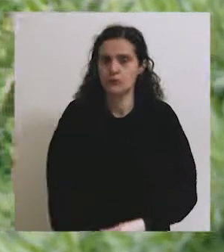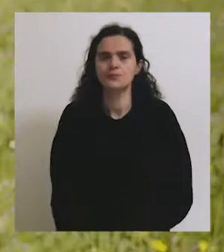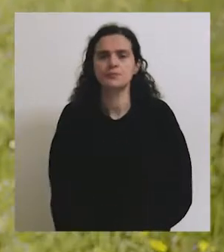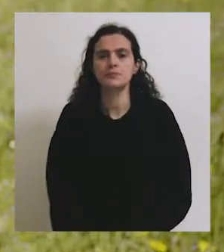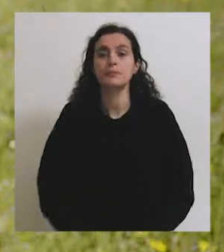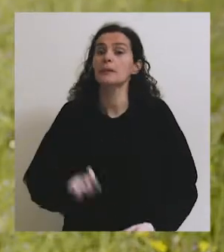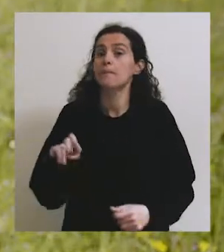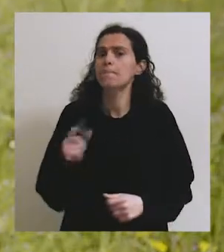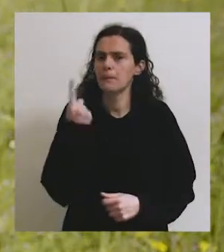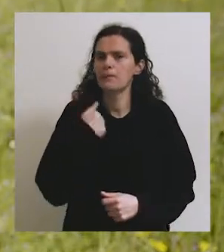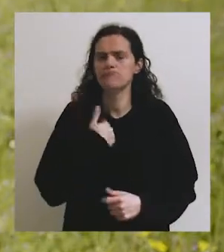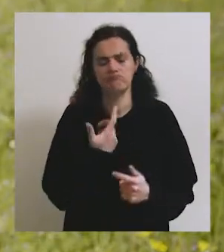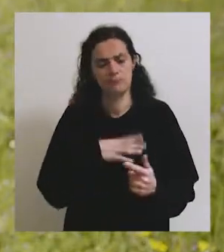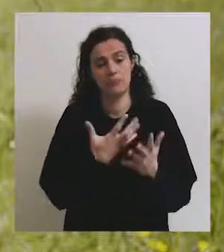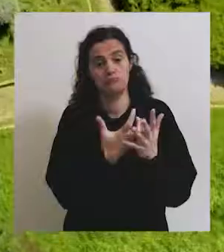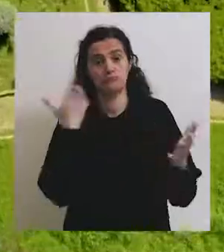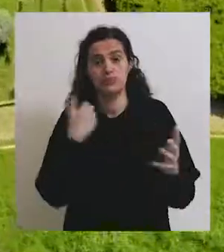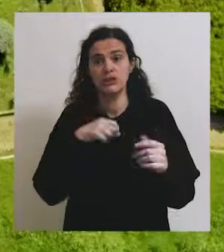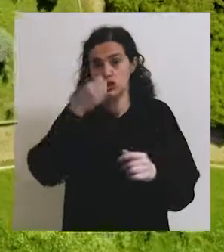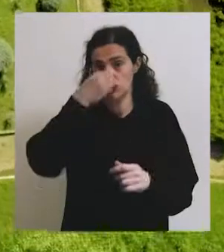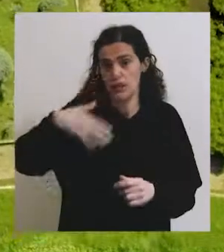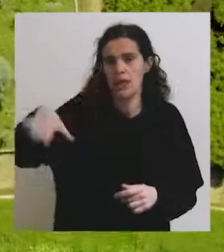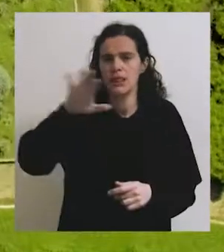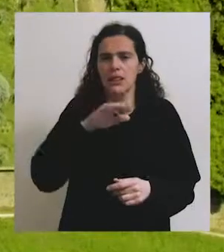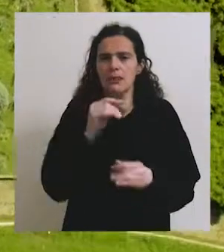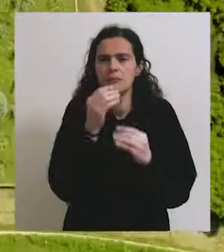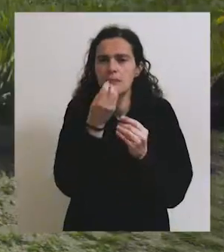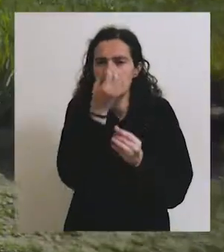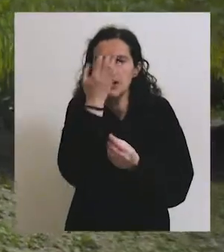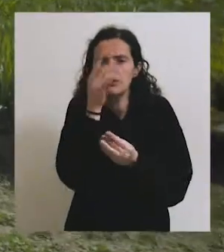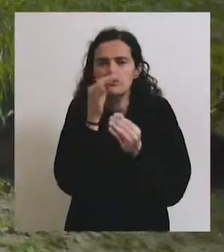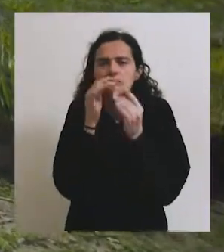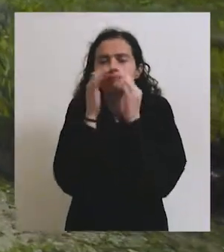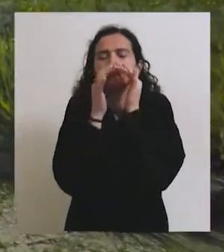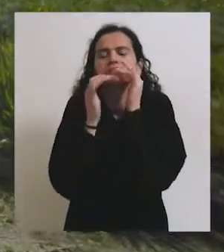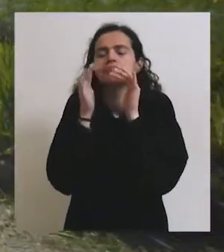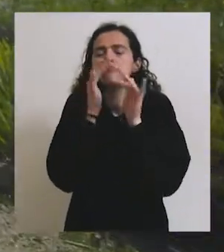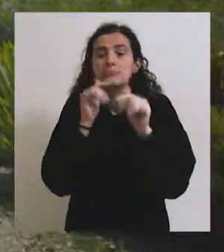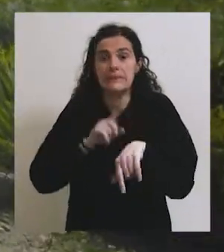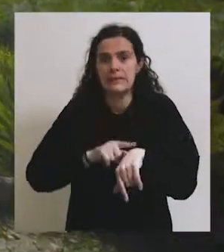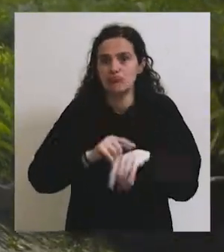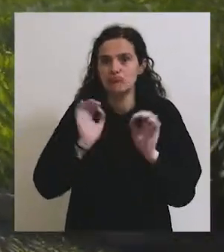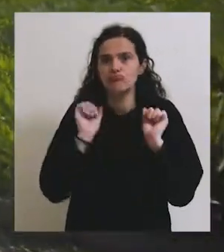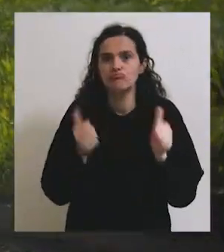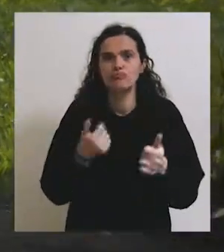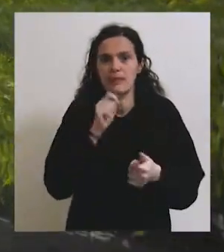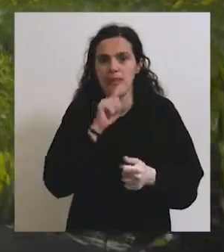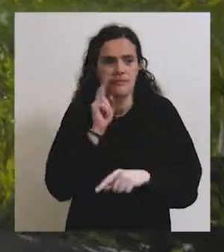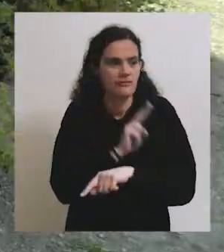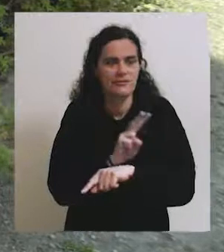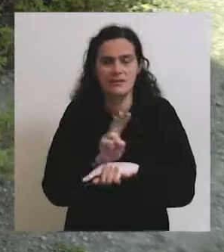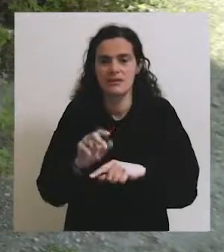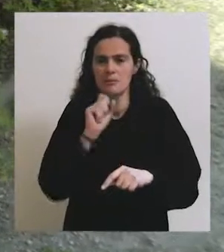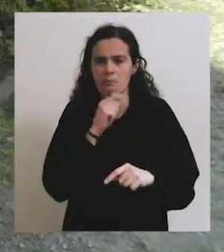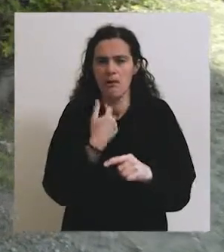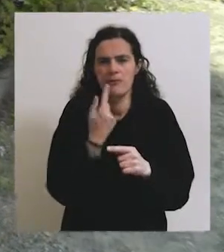hoje. Em primeiro lugar, queria destacar o Jardim das Aromáticas, que está na sua época da excelência para ser visitado. Podem